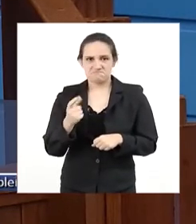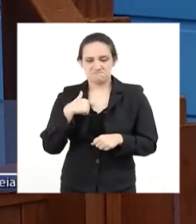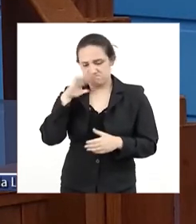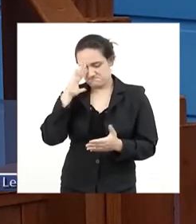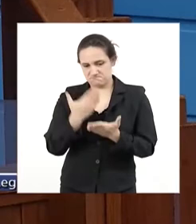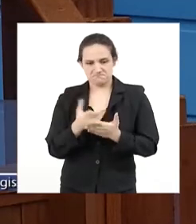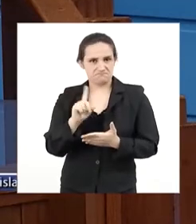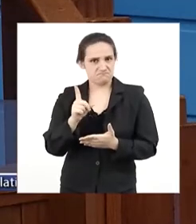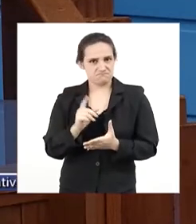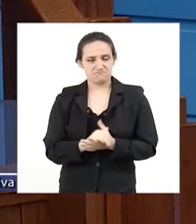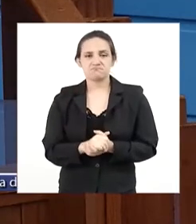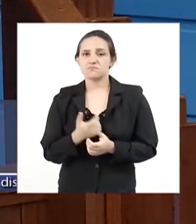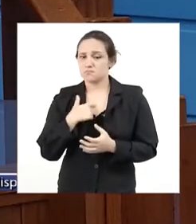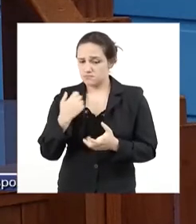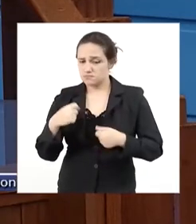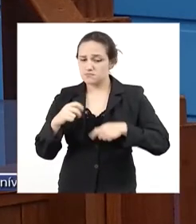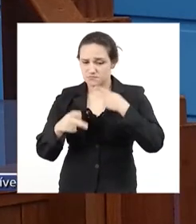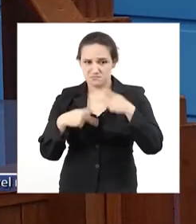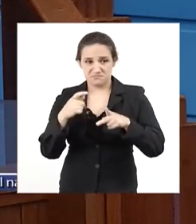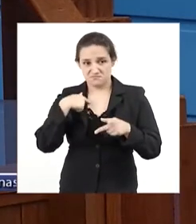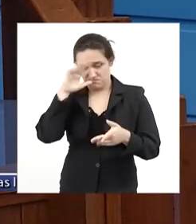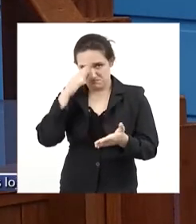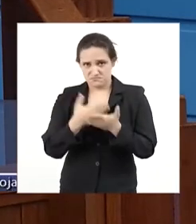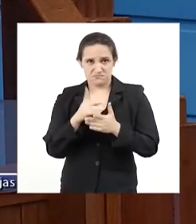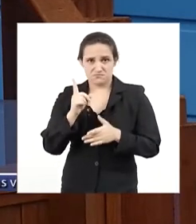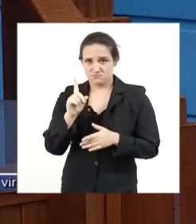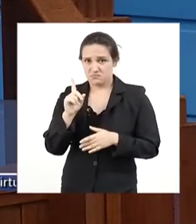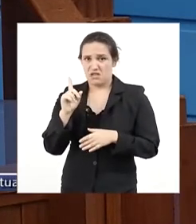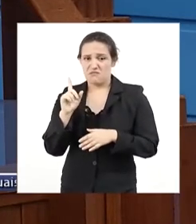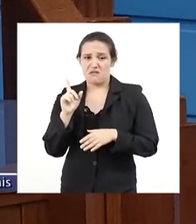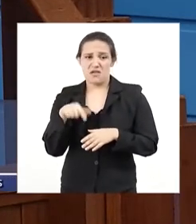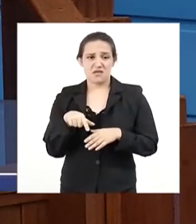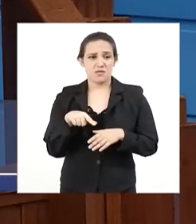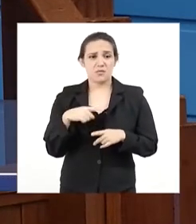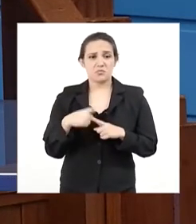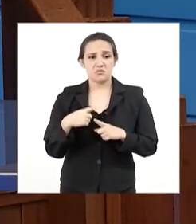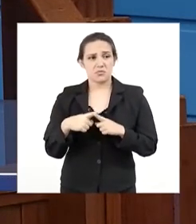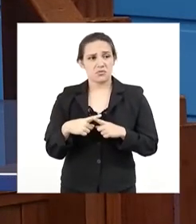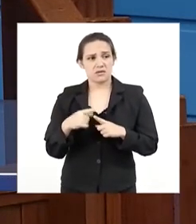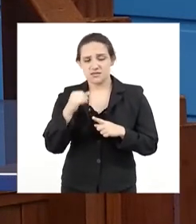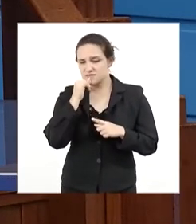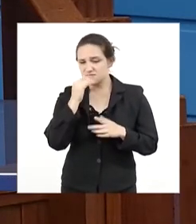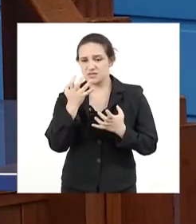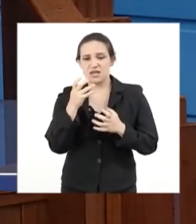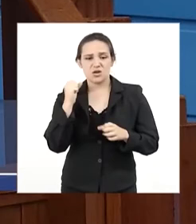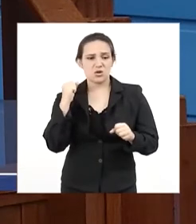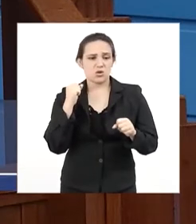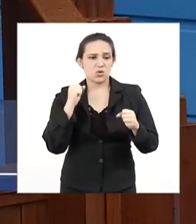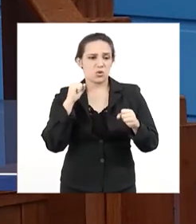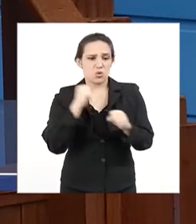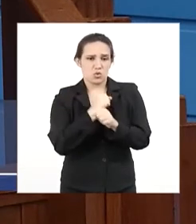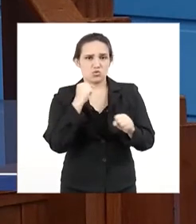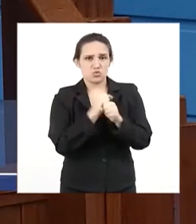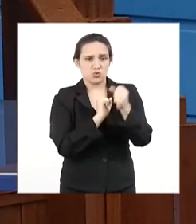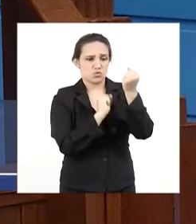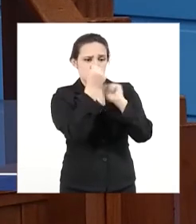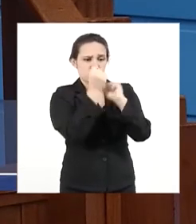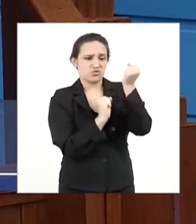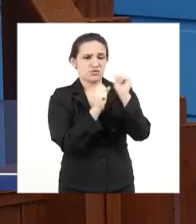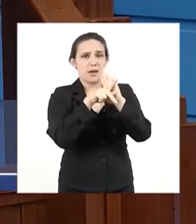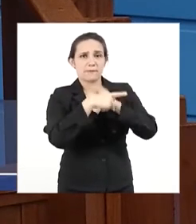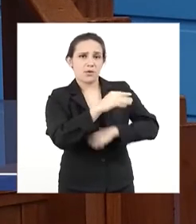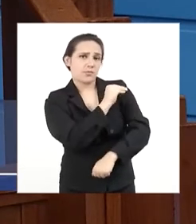Infelizmente, infelizmente, eu tenho que falar isso aqui. Não colam. Enquanto se discute, está lá a usina de álcool do Pantanal, deputado Coronel Davi,